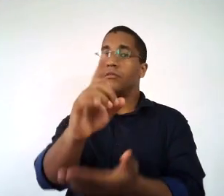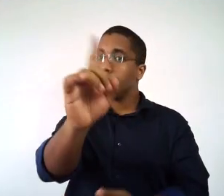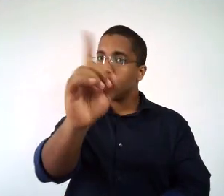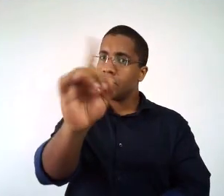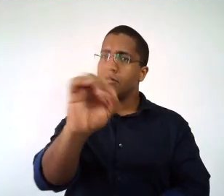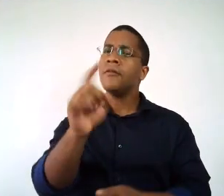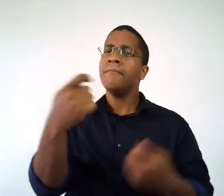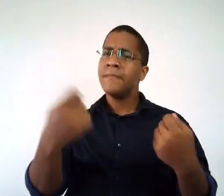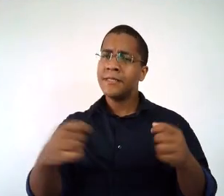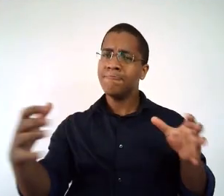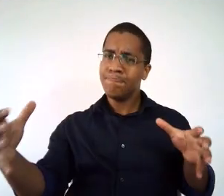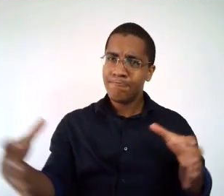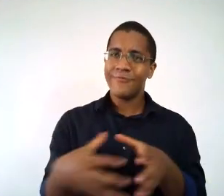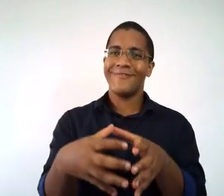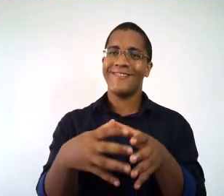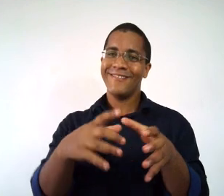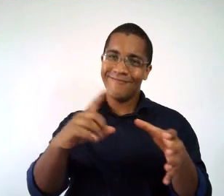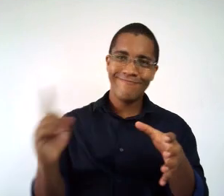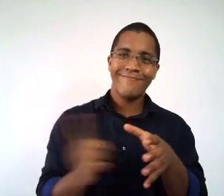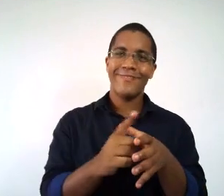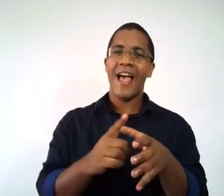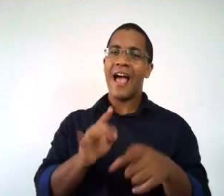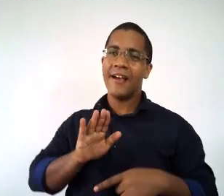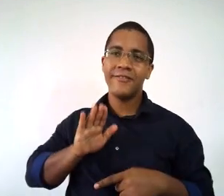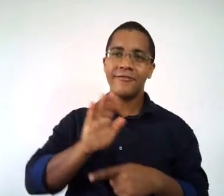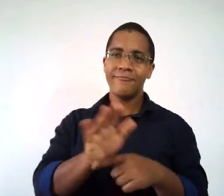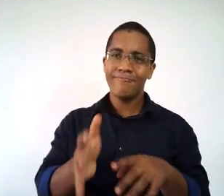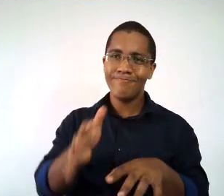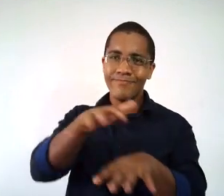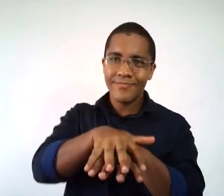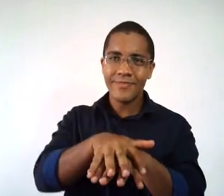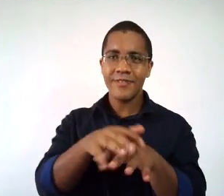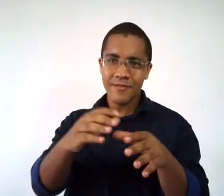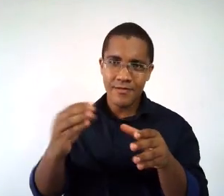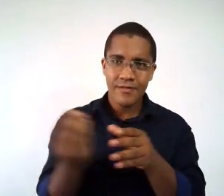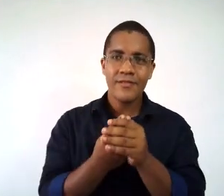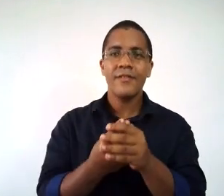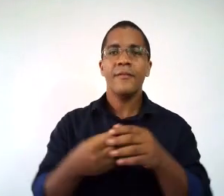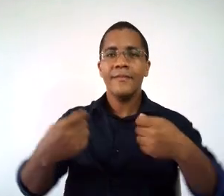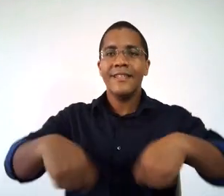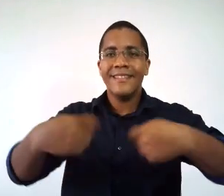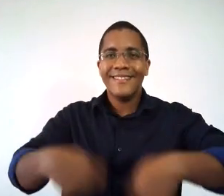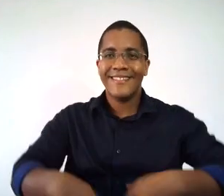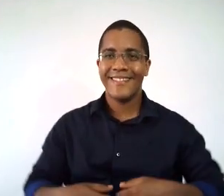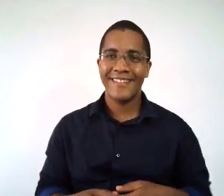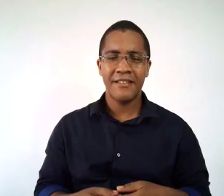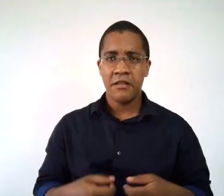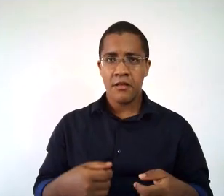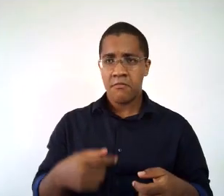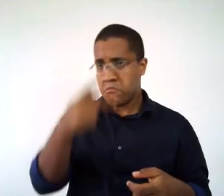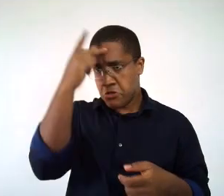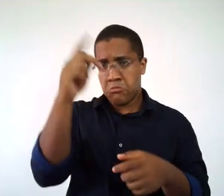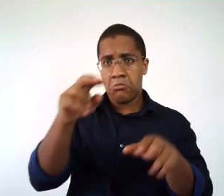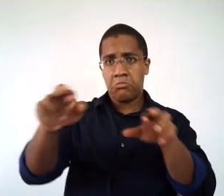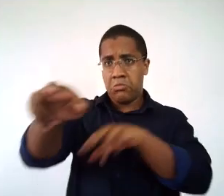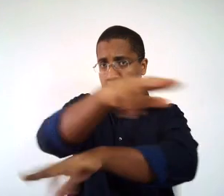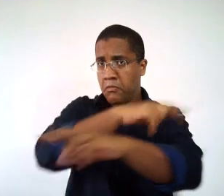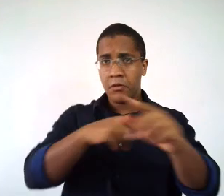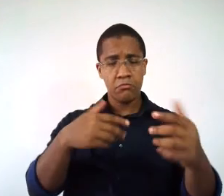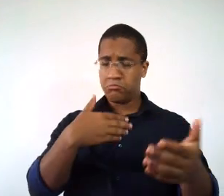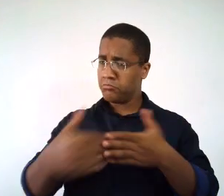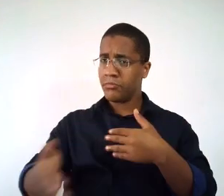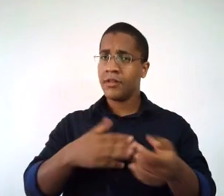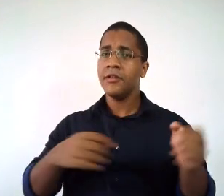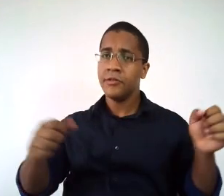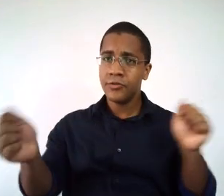Então, ele tem que otimizar, ele tem que favorecer essa inclusão, independente das diferenças. As regras são